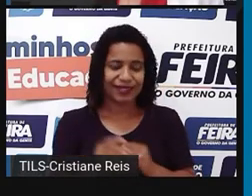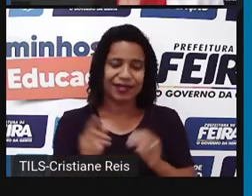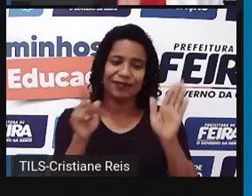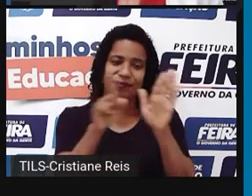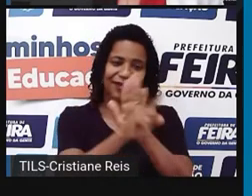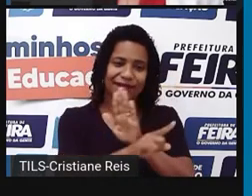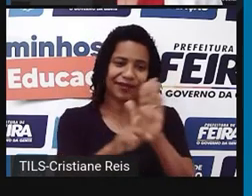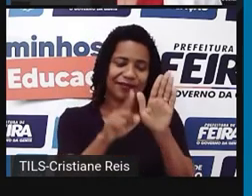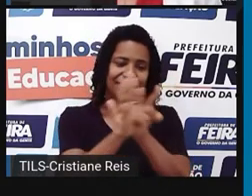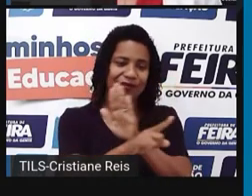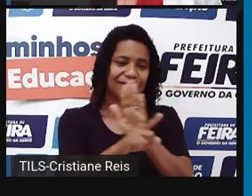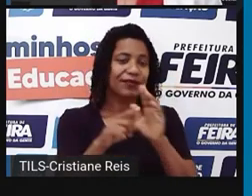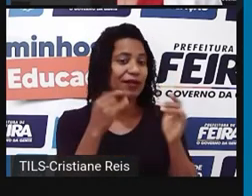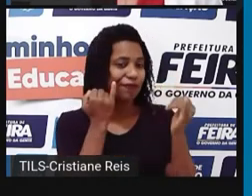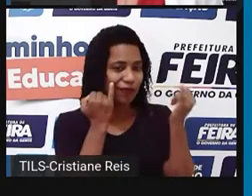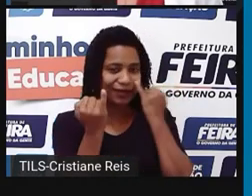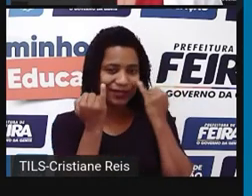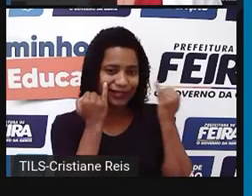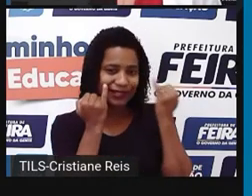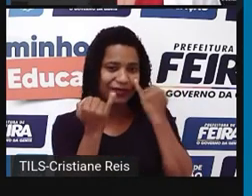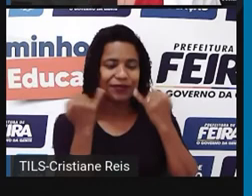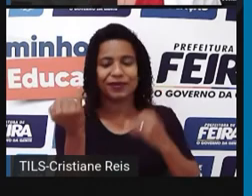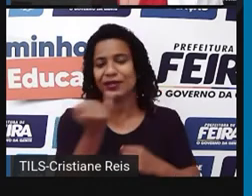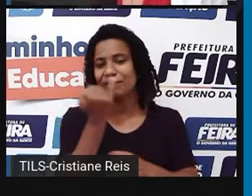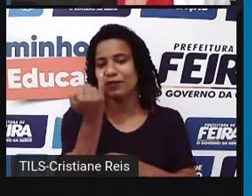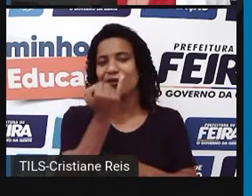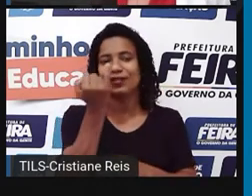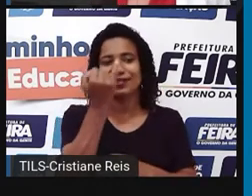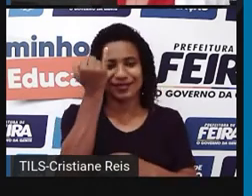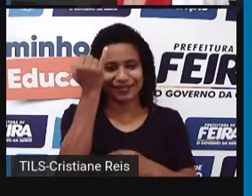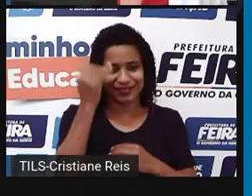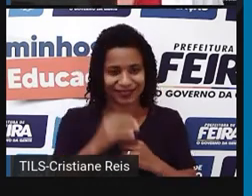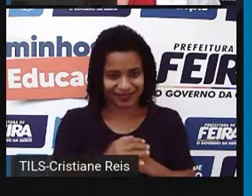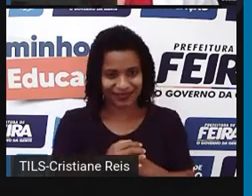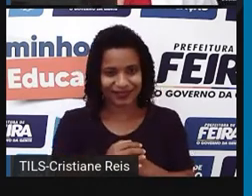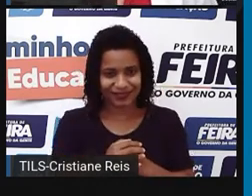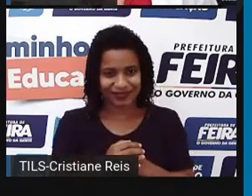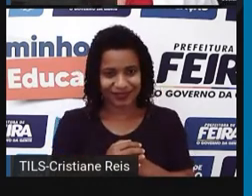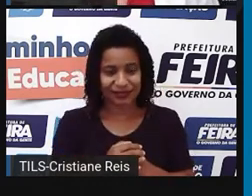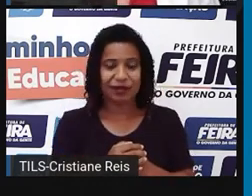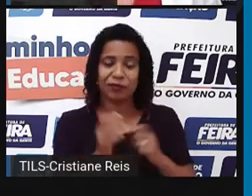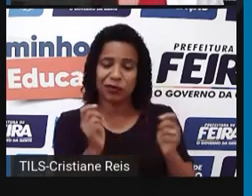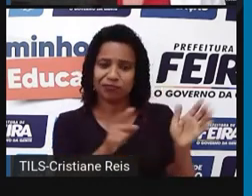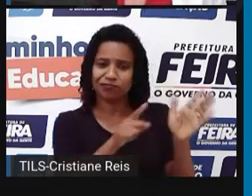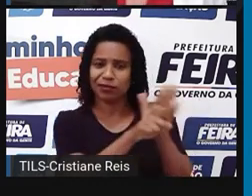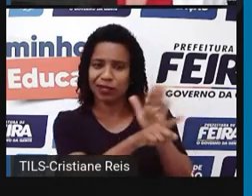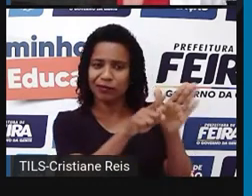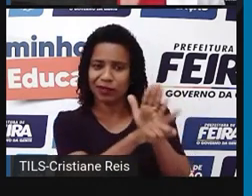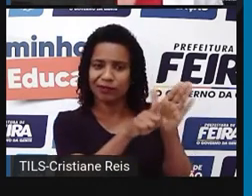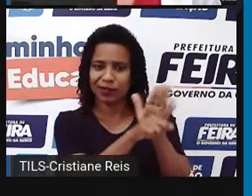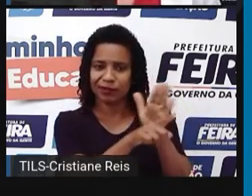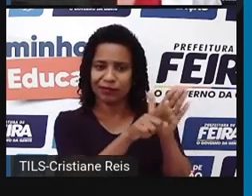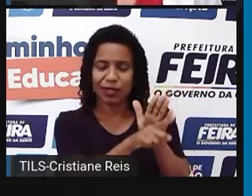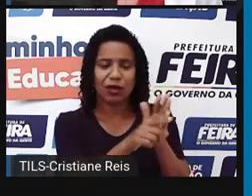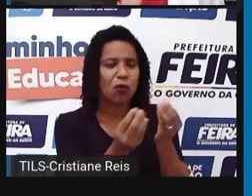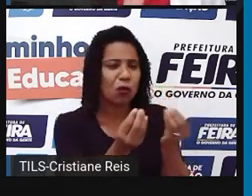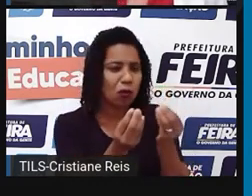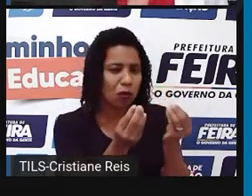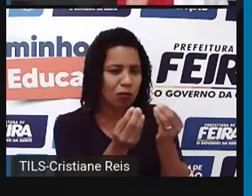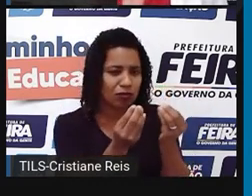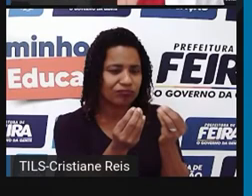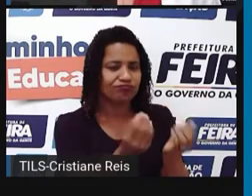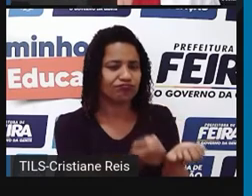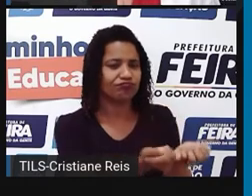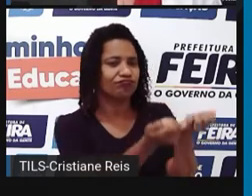e as informações que elas fornecem, a gente vai receber informações confiáveis que vão, de certa forma,